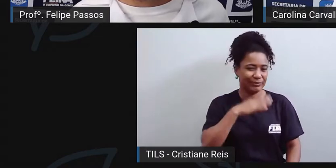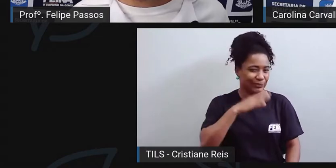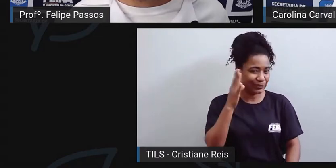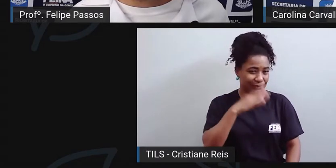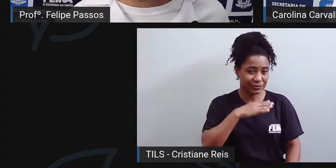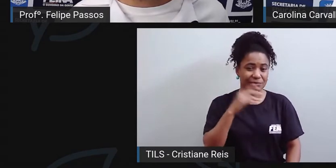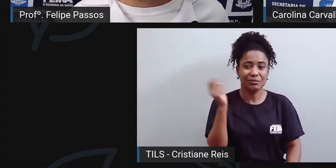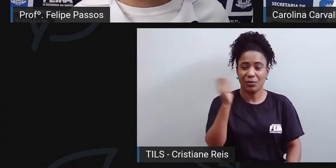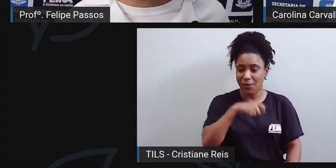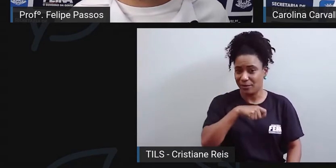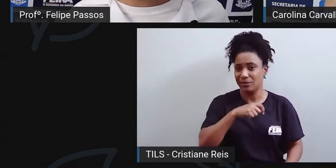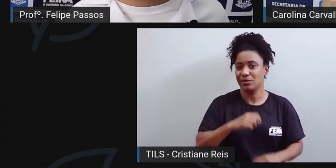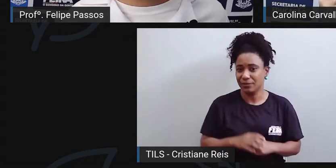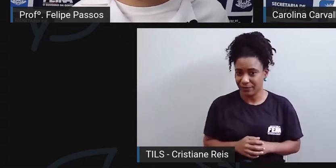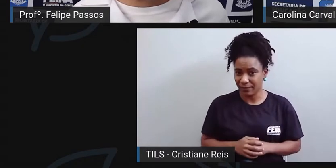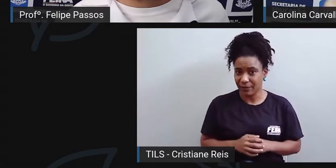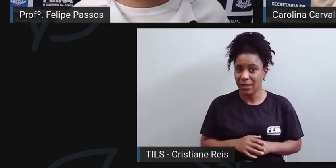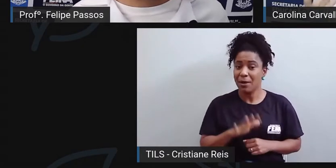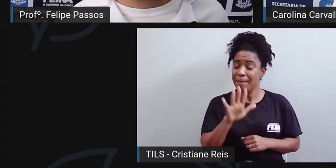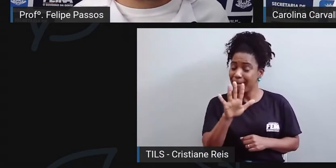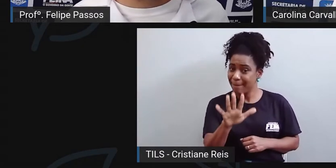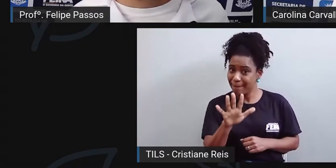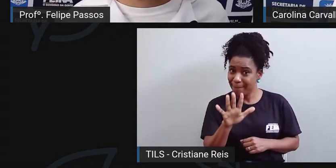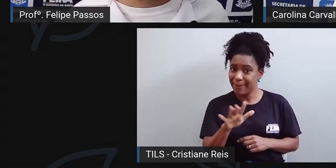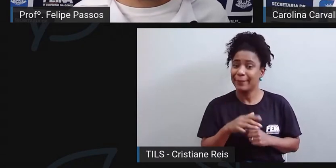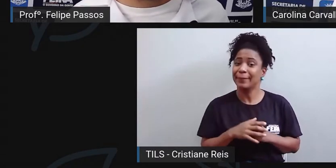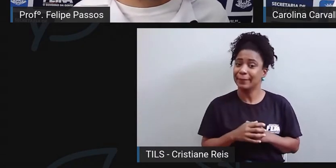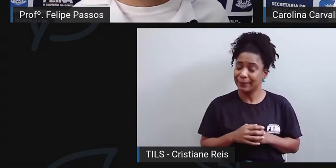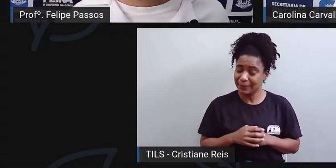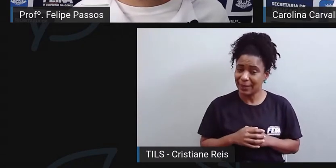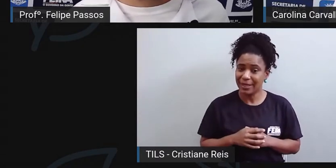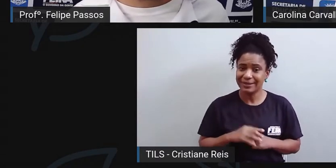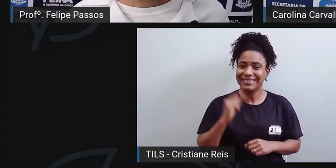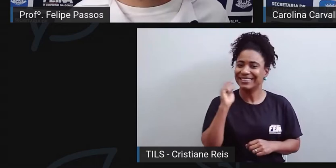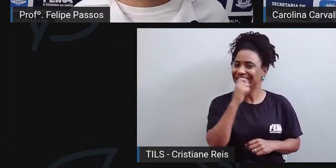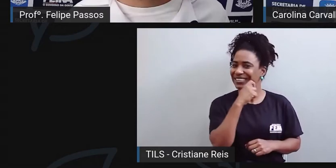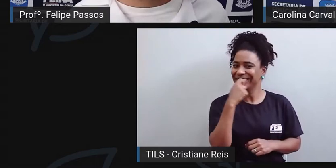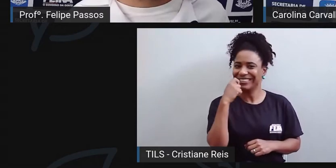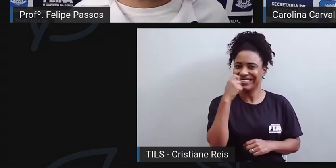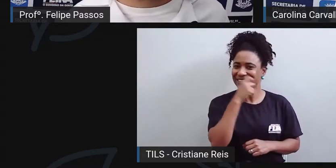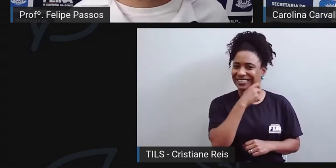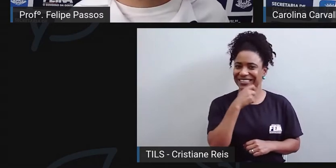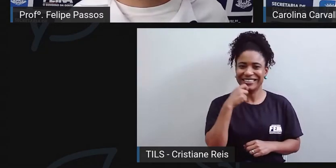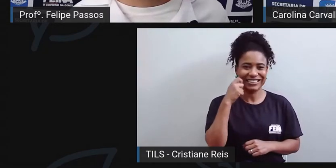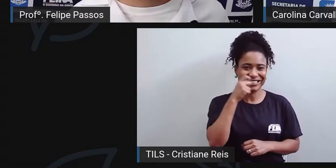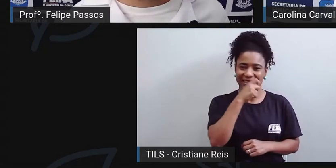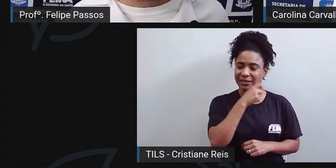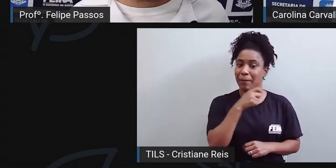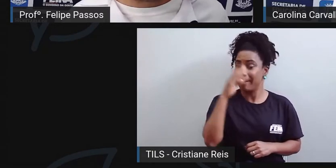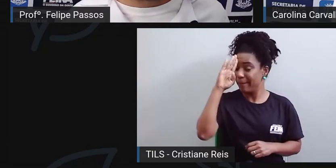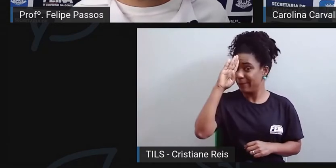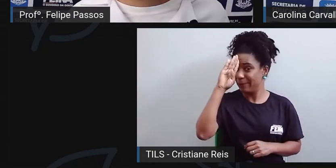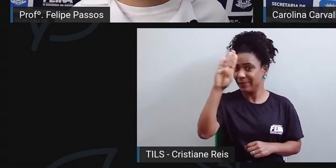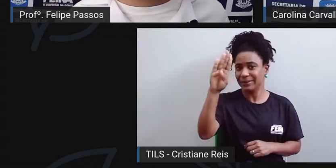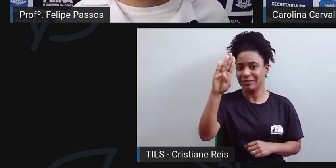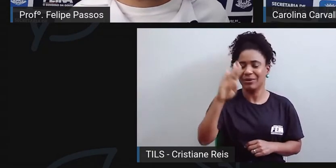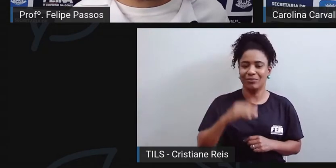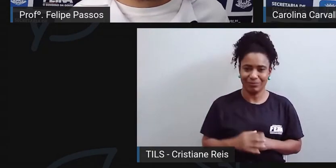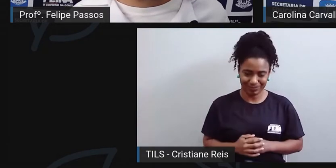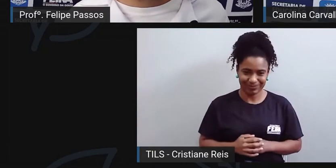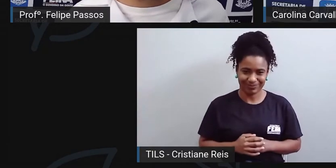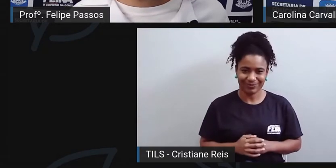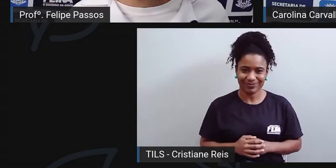hálitose. Mas a falta de higienização adequada é a principal causa da hálitose.